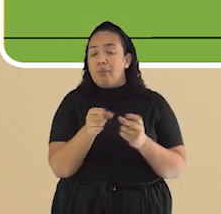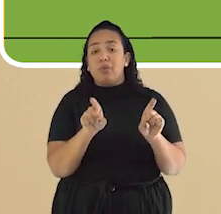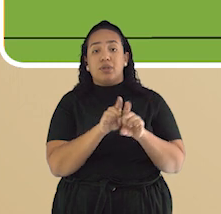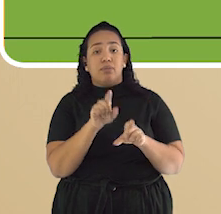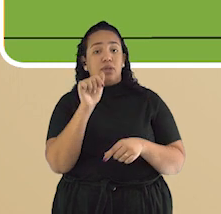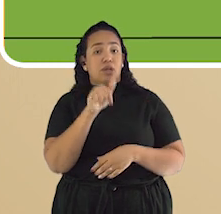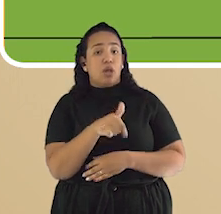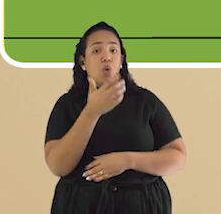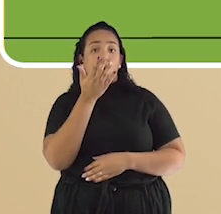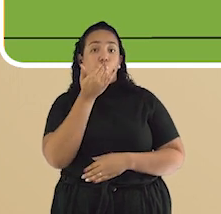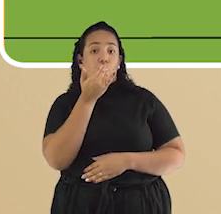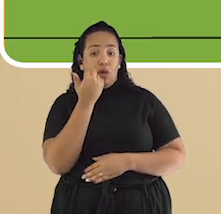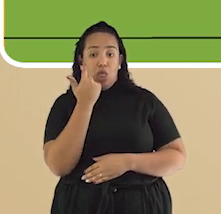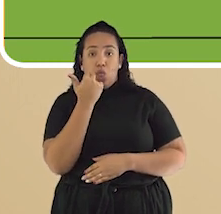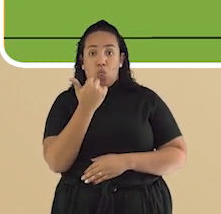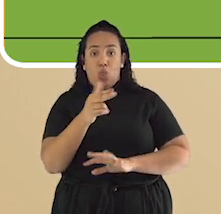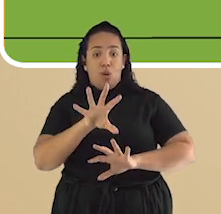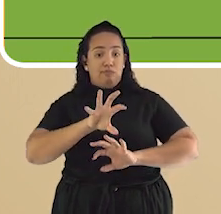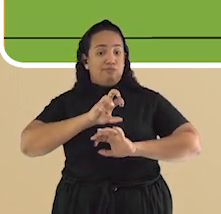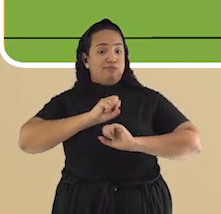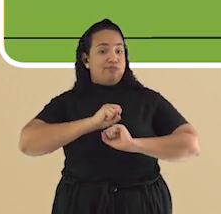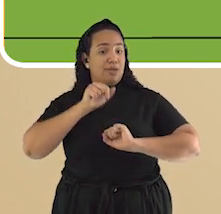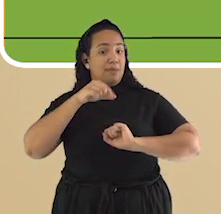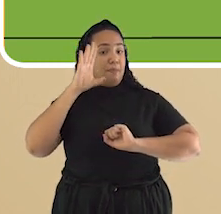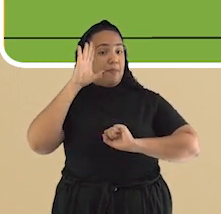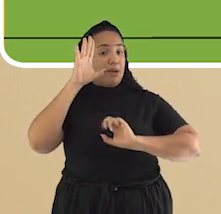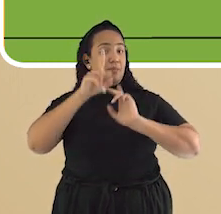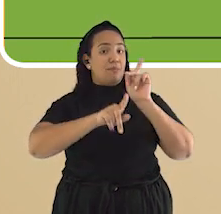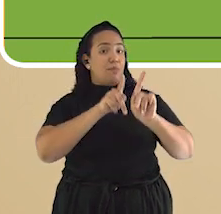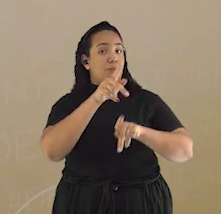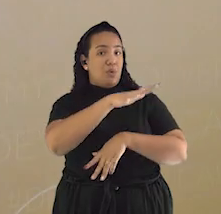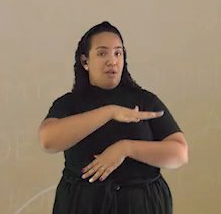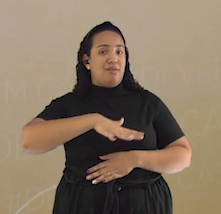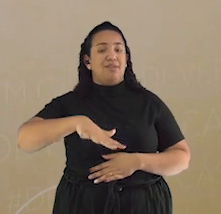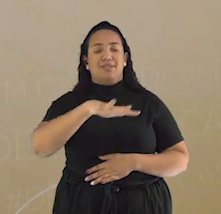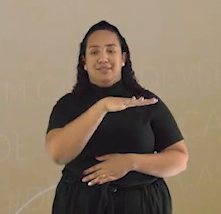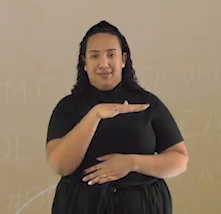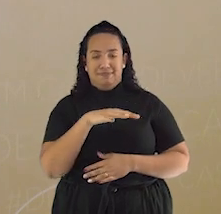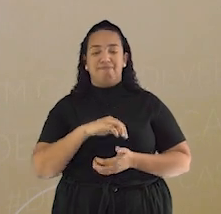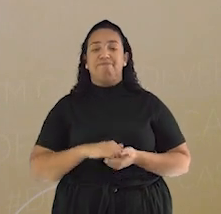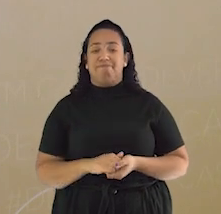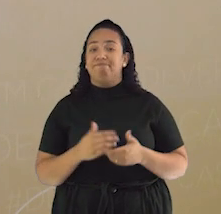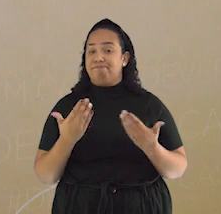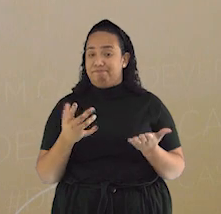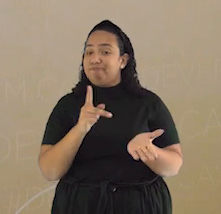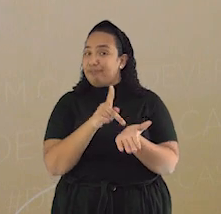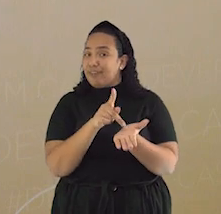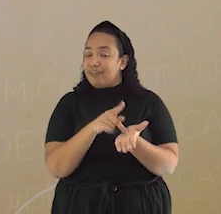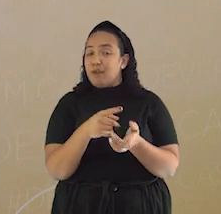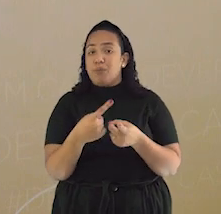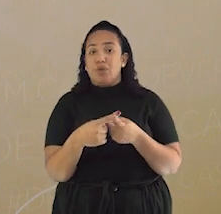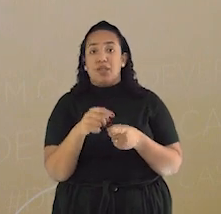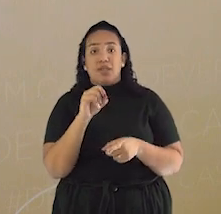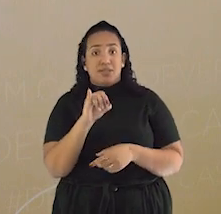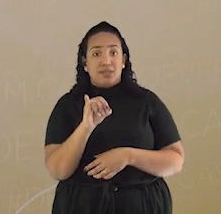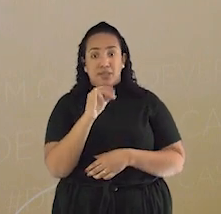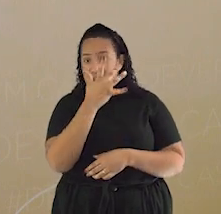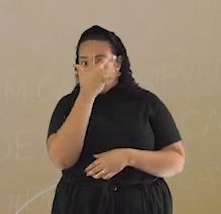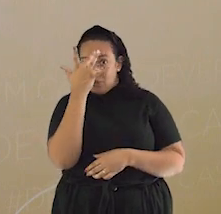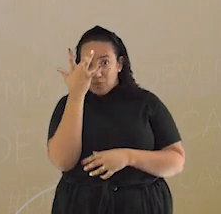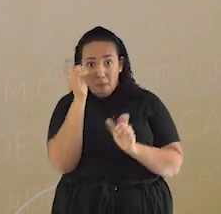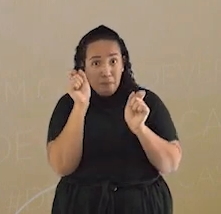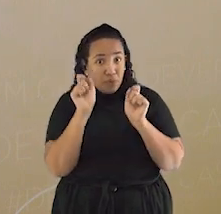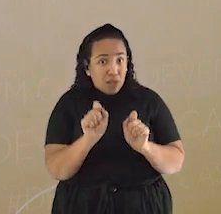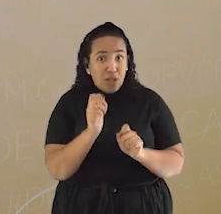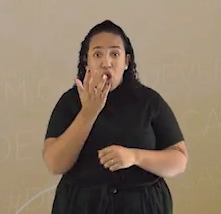nutritivas que compõem principalmente a alimentação da classe popular. E é verdade, né? Porque tem gente que se pudesse comeria feijoada,